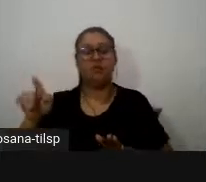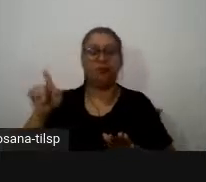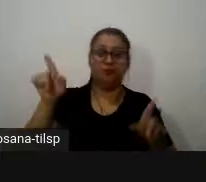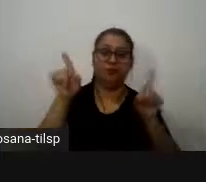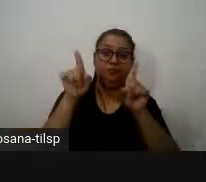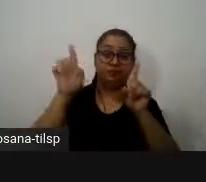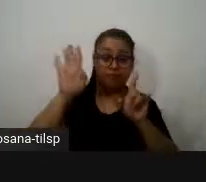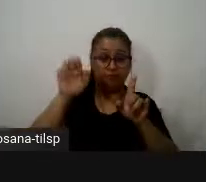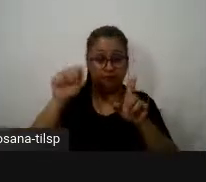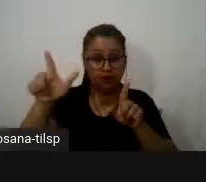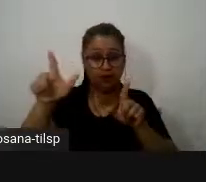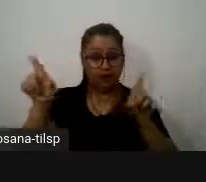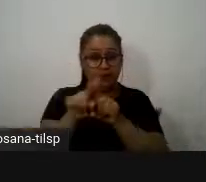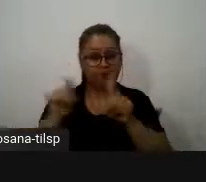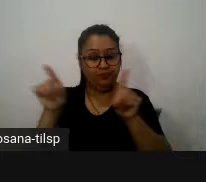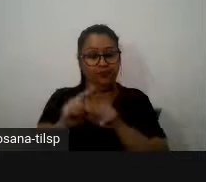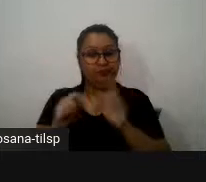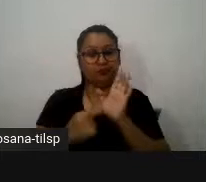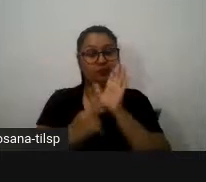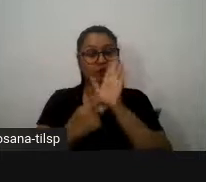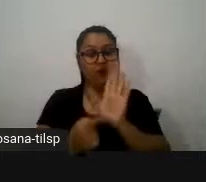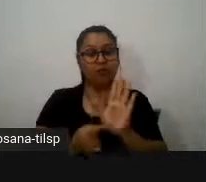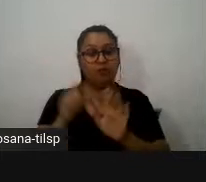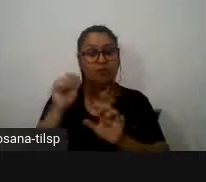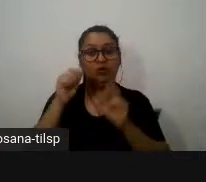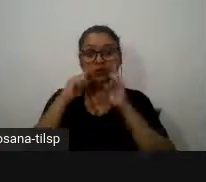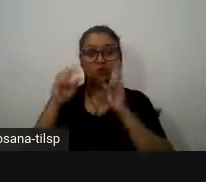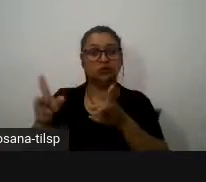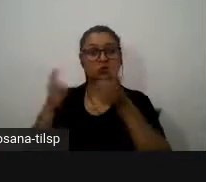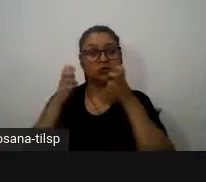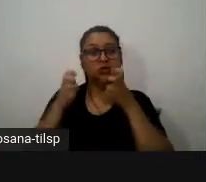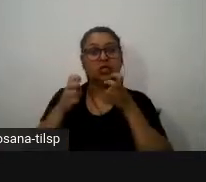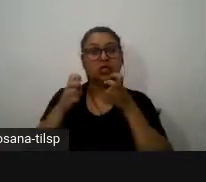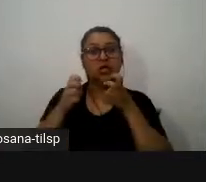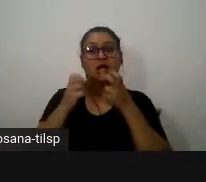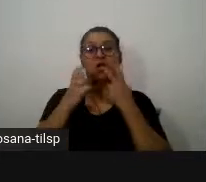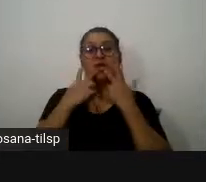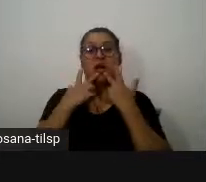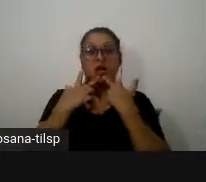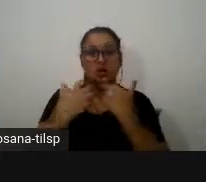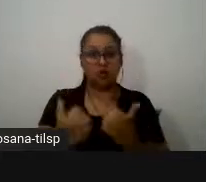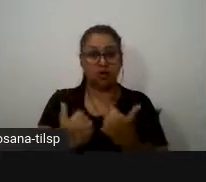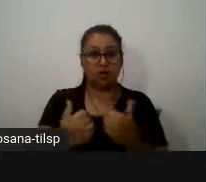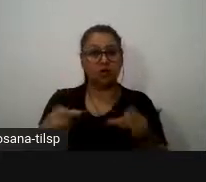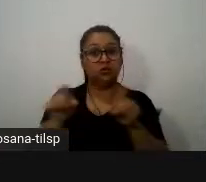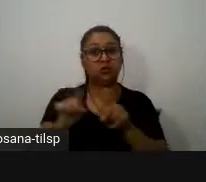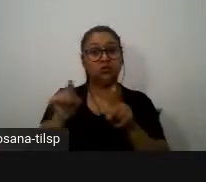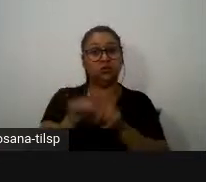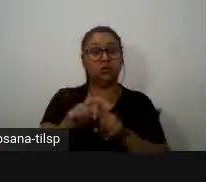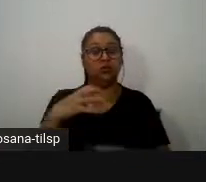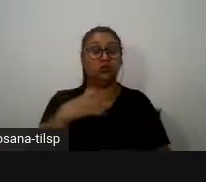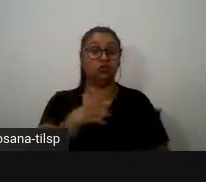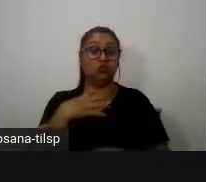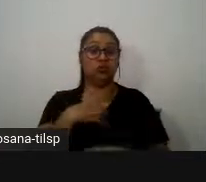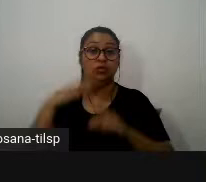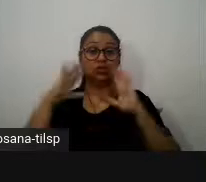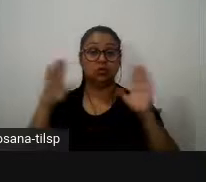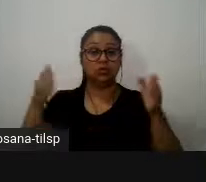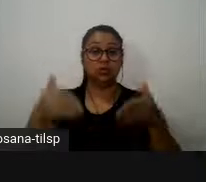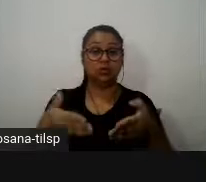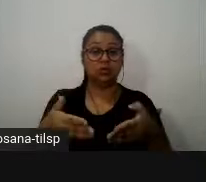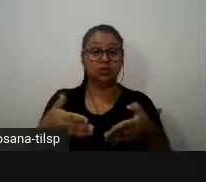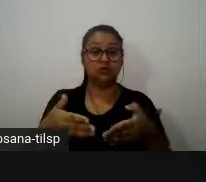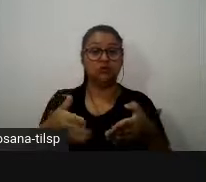secções e observamos também a linguagem e o estilo de modo mais específico os mecanismos